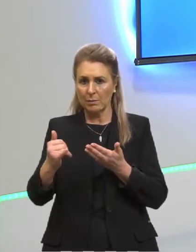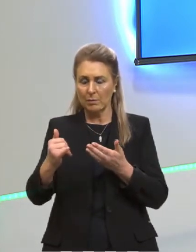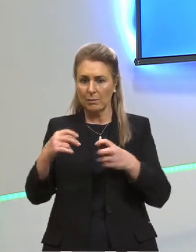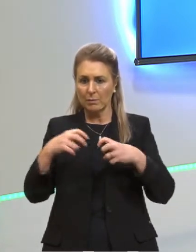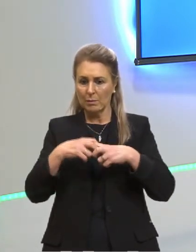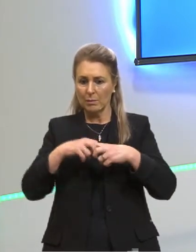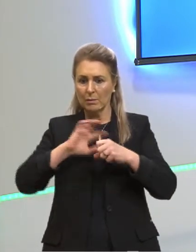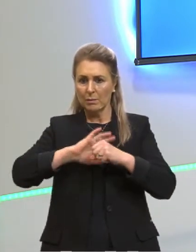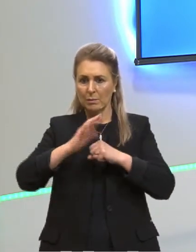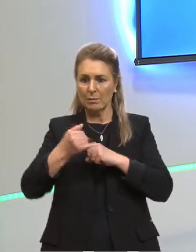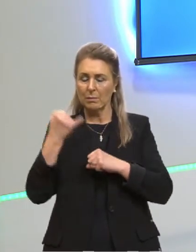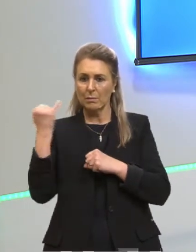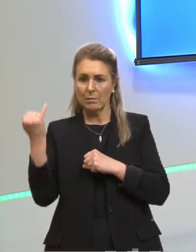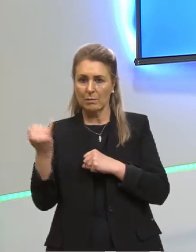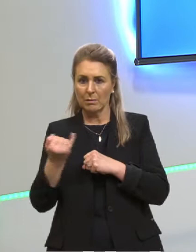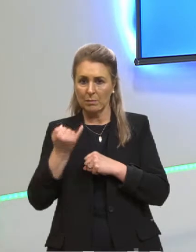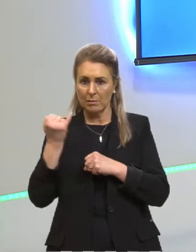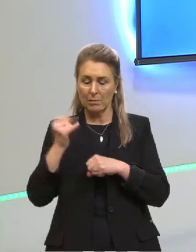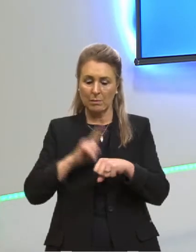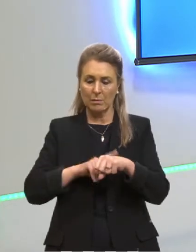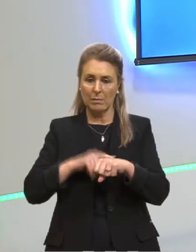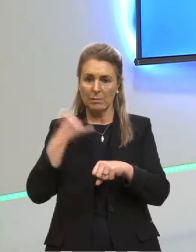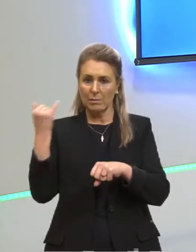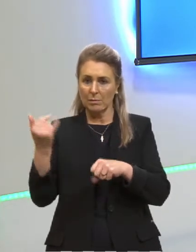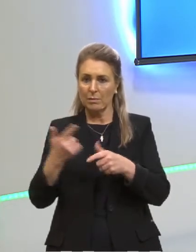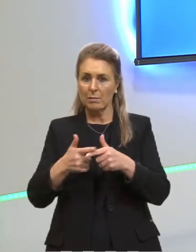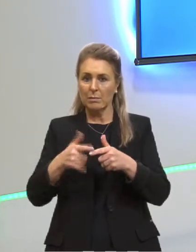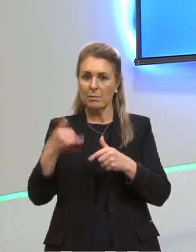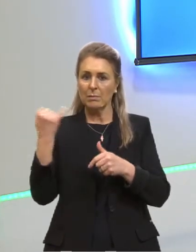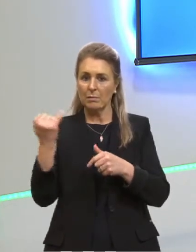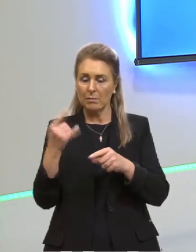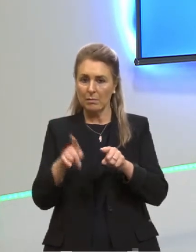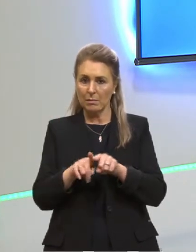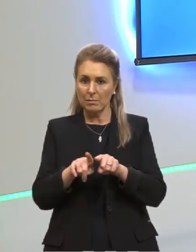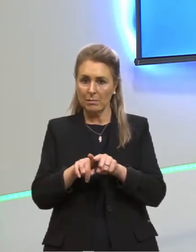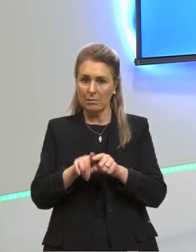quântica é importante, é um momento importante, é um problema importante por isso.